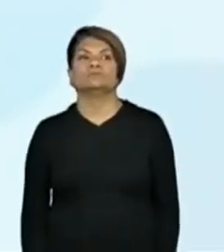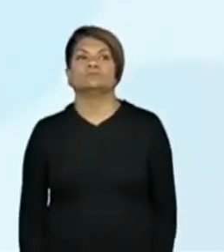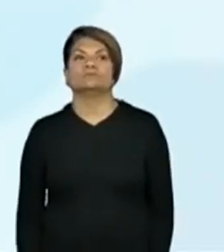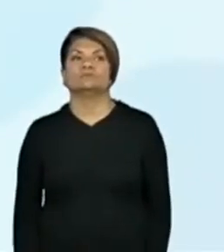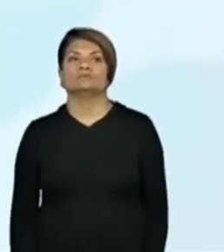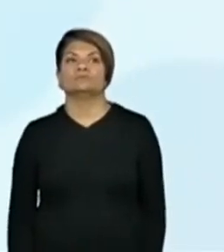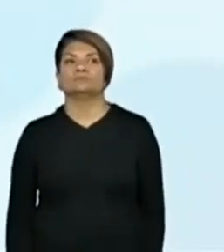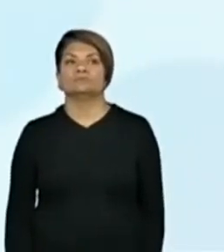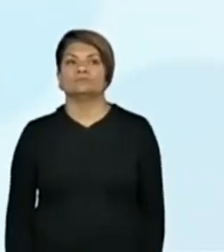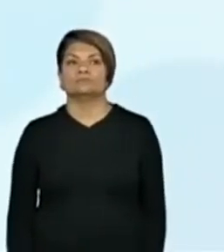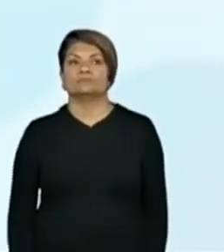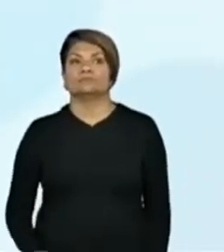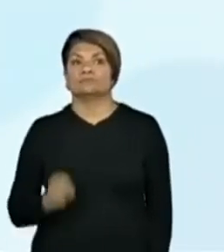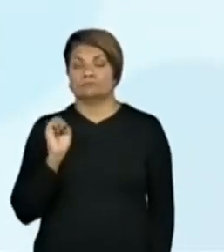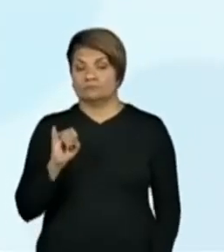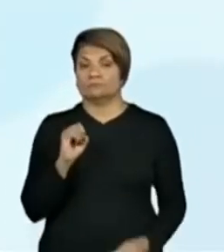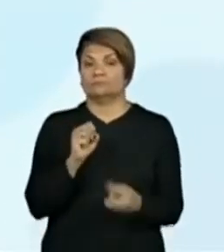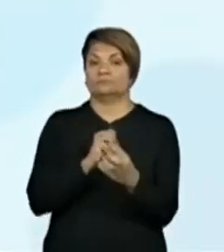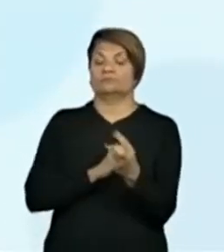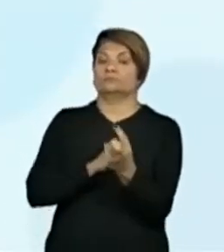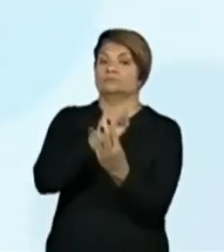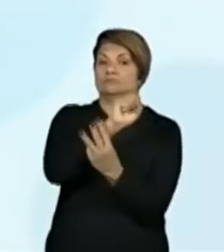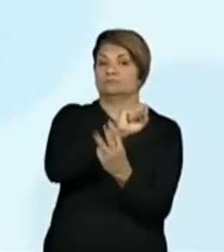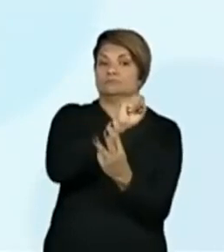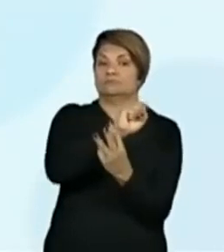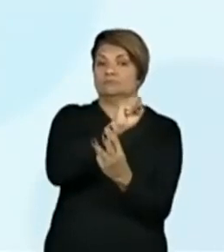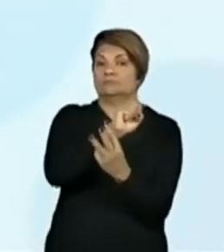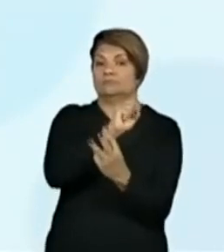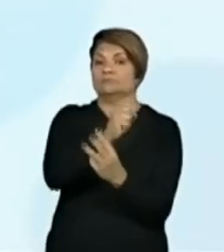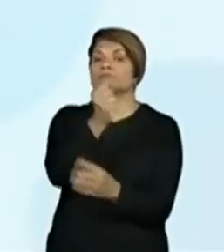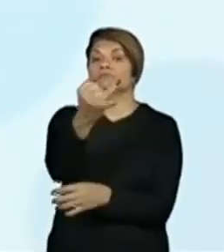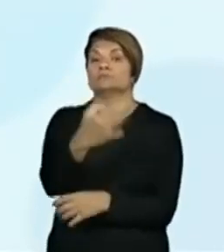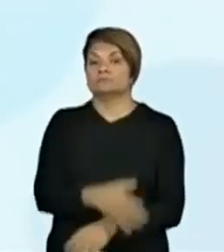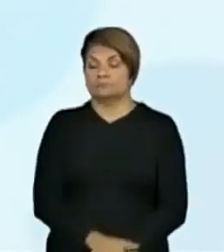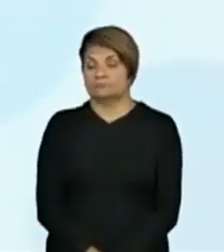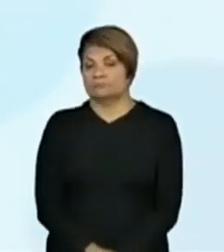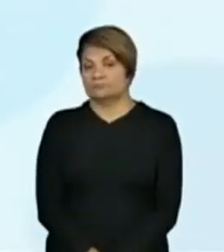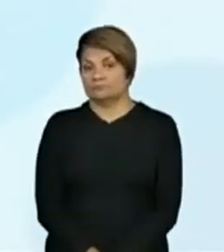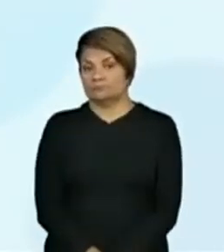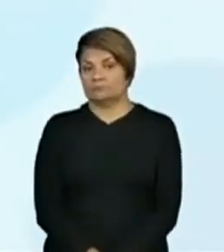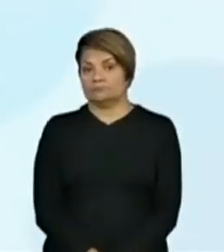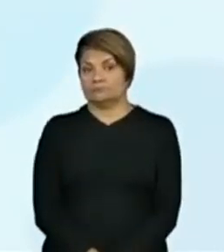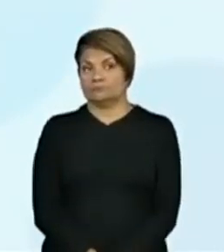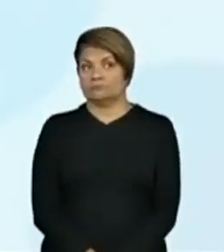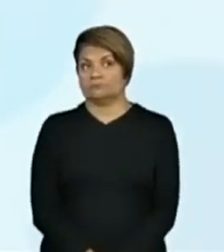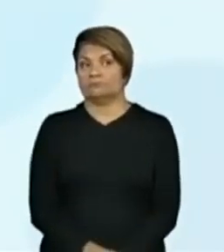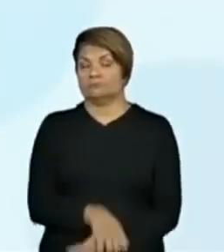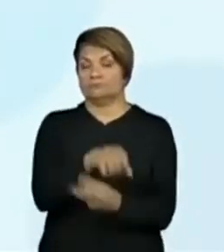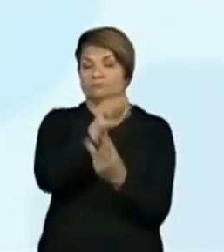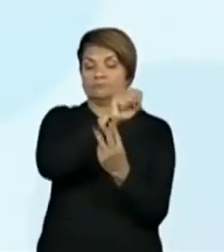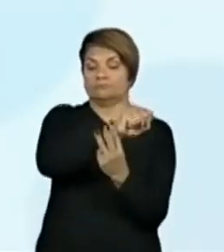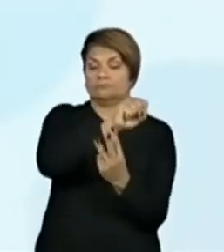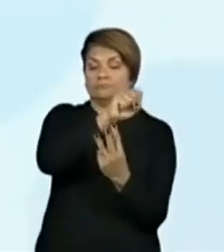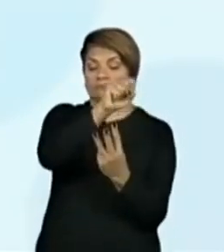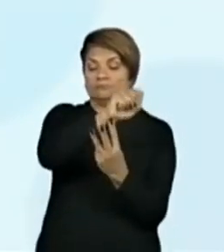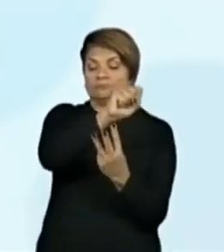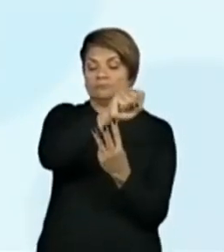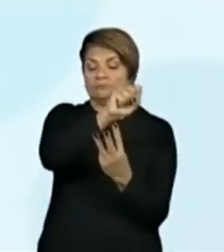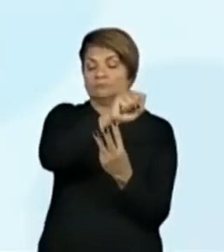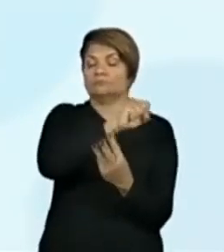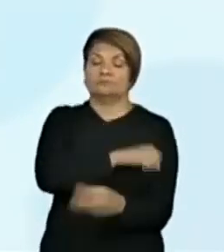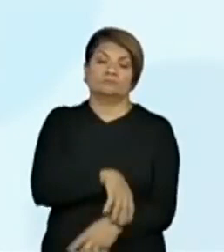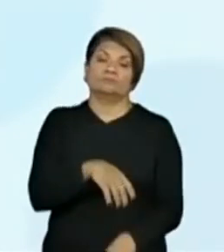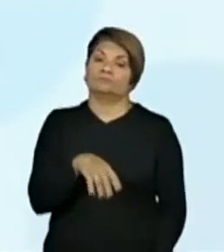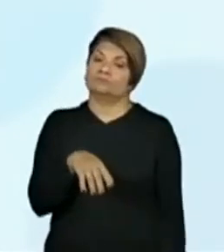Se eu colocasse o 8 aqui no final, quanto que ele valeria? Ele está na ordem das unidades, 8